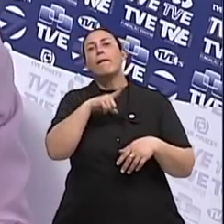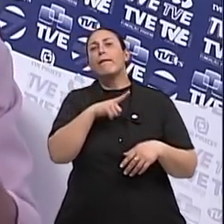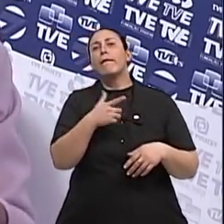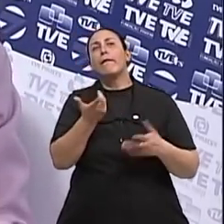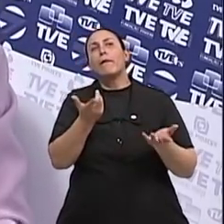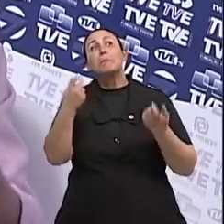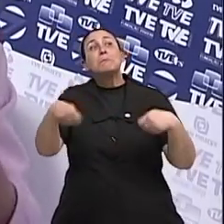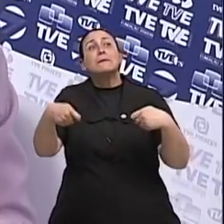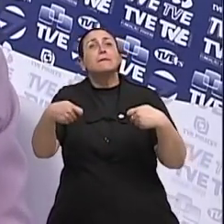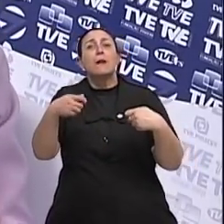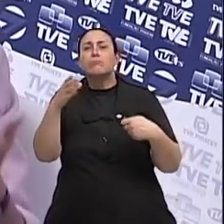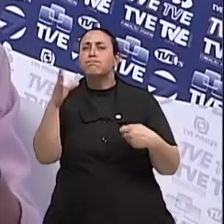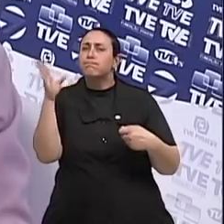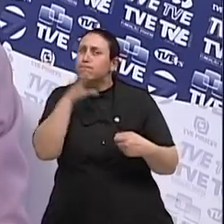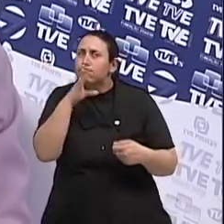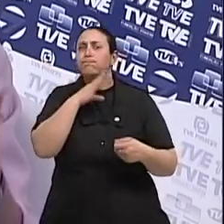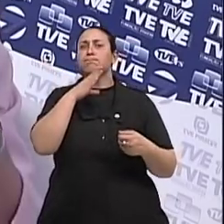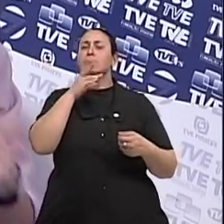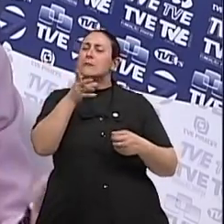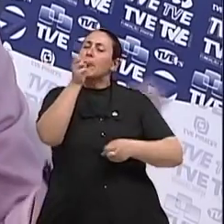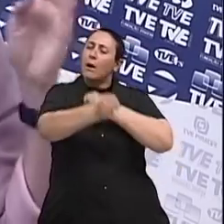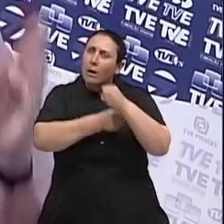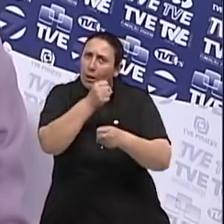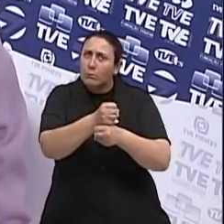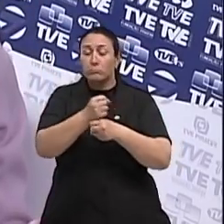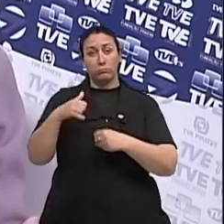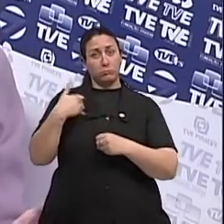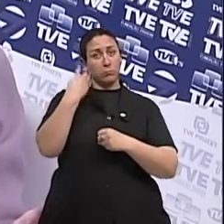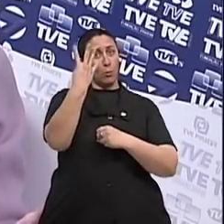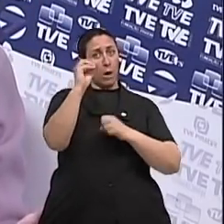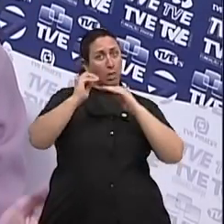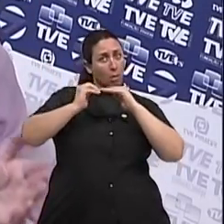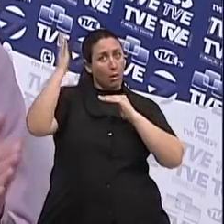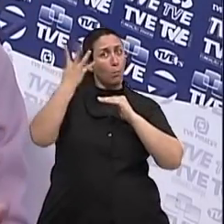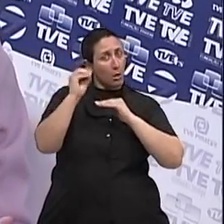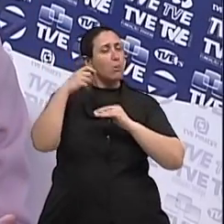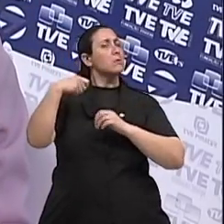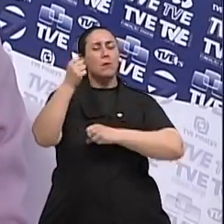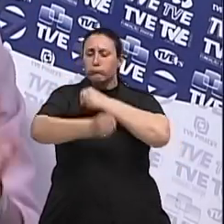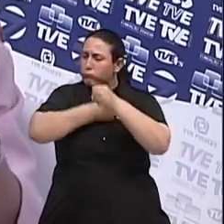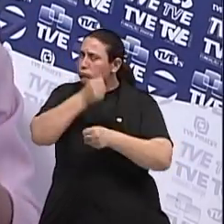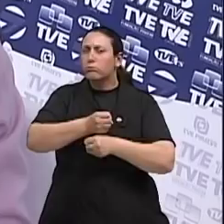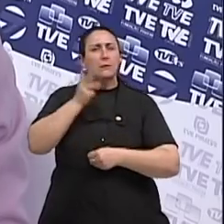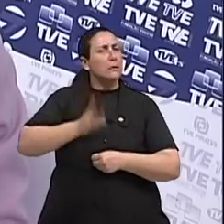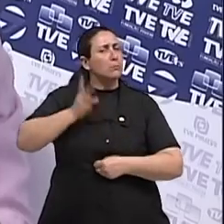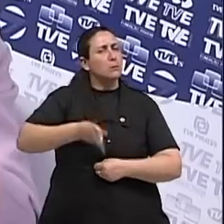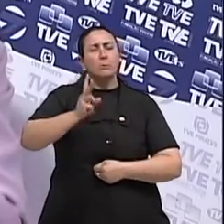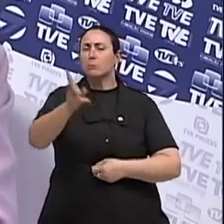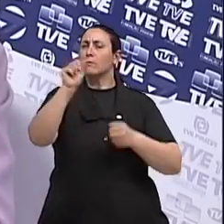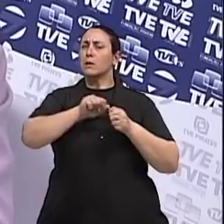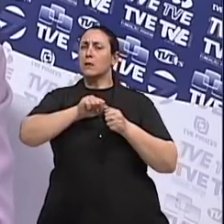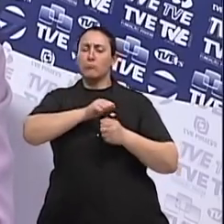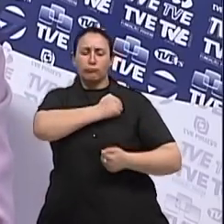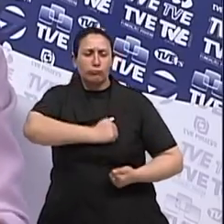Nós temos que fazer de rotina anualmente a partir dos 40 anos a mamografia de rotina